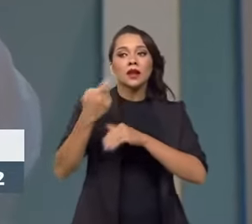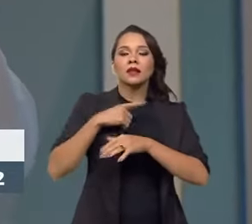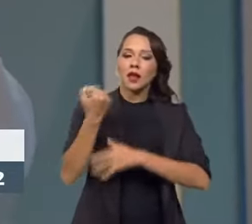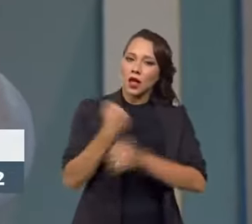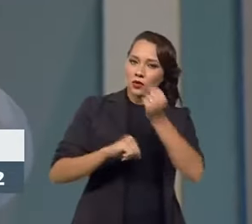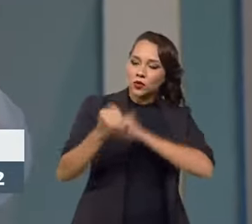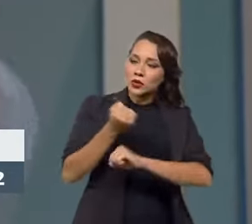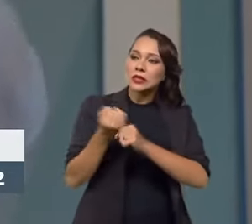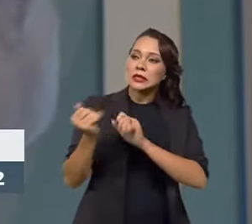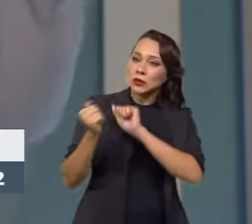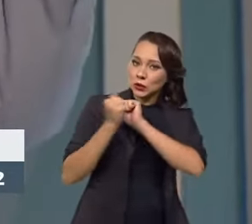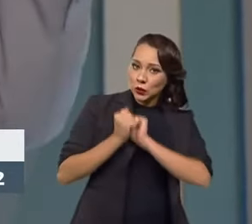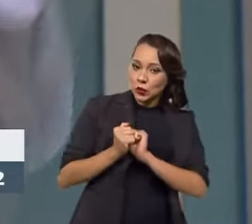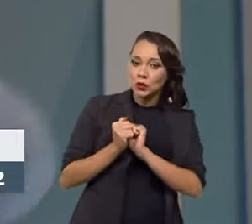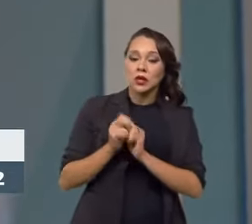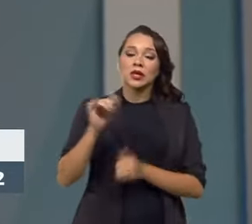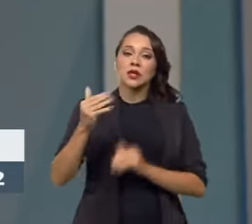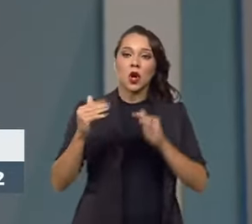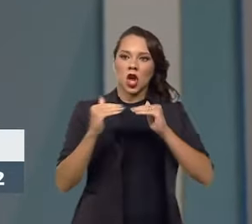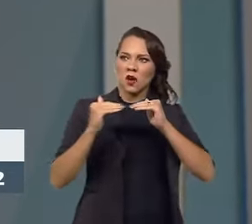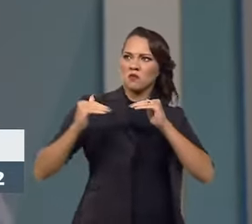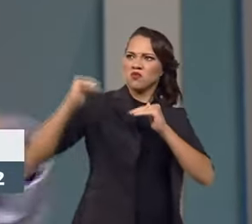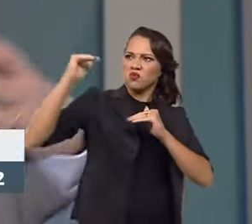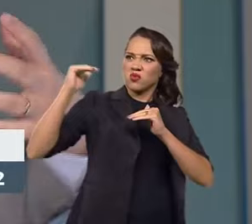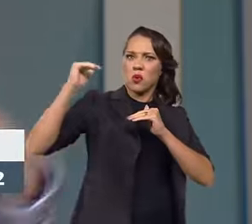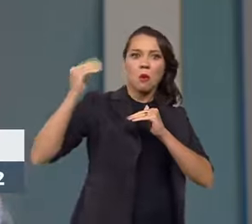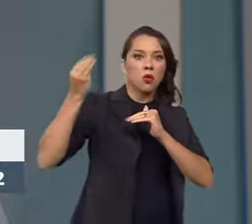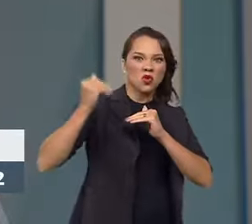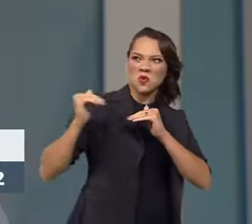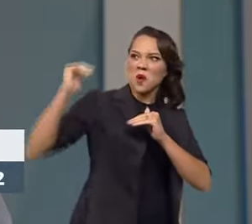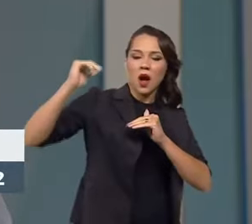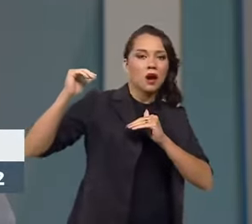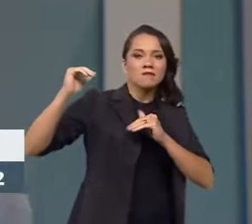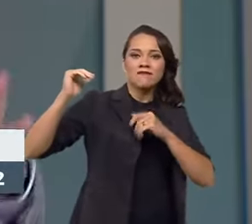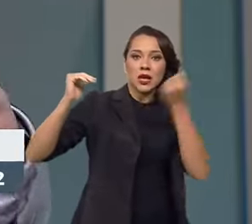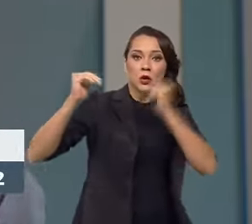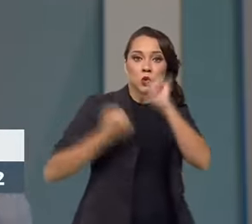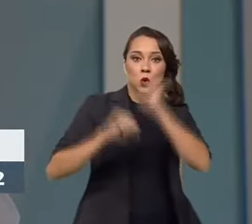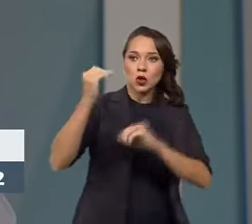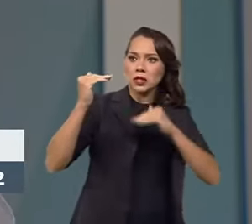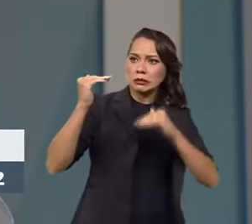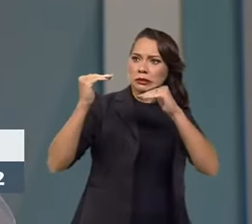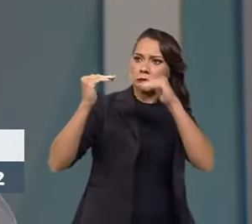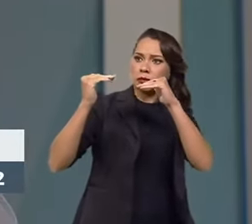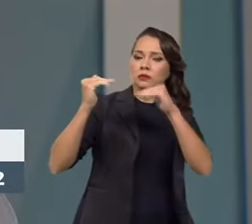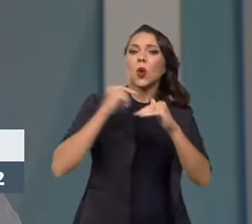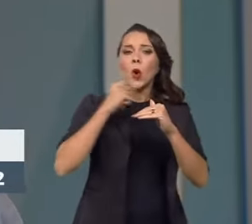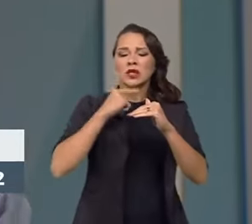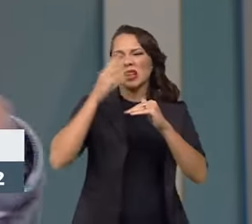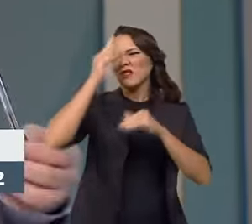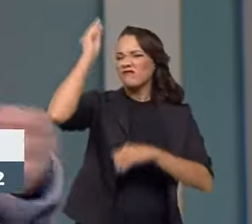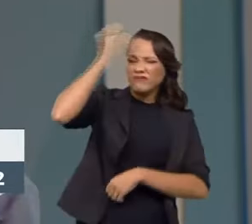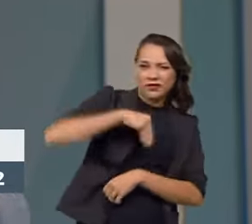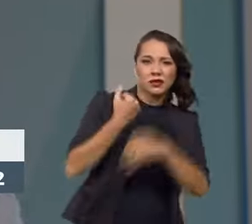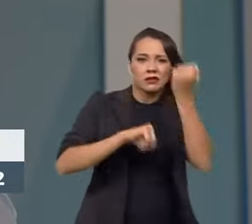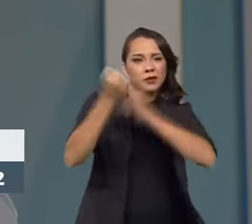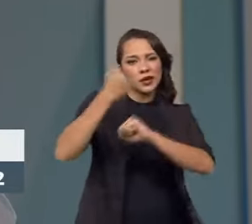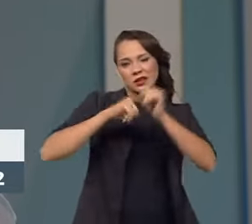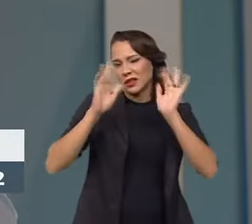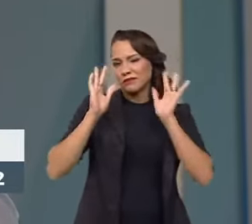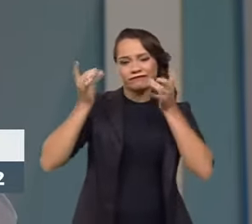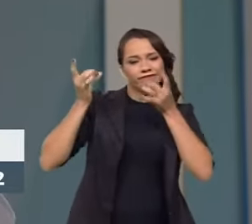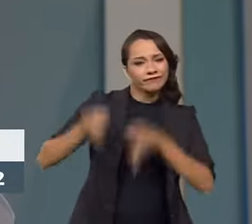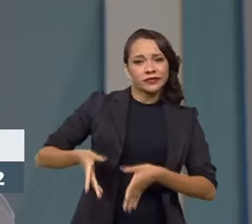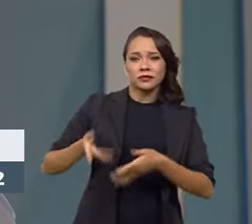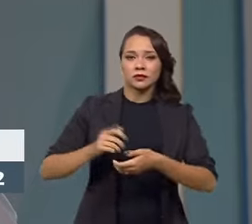a indústria junto, porque se você também coloca um parâmetro alto demais, ela não consegue chegar e acaba desistindo de fabricar e trazer esses